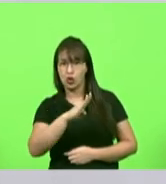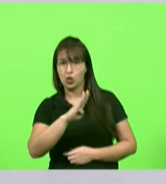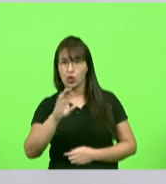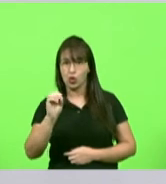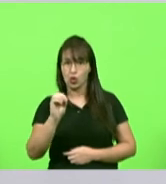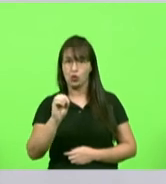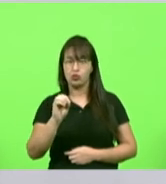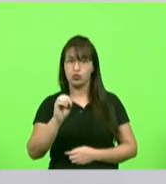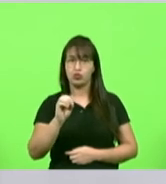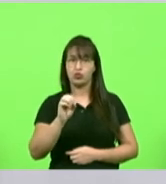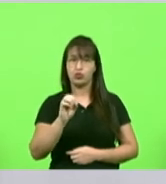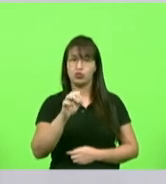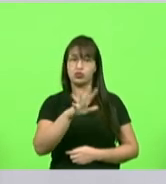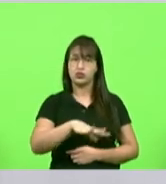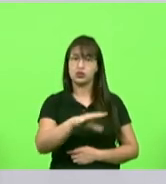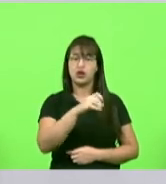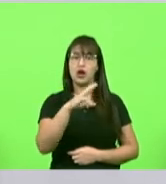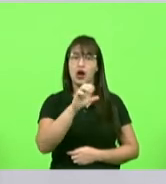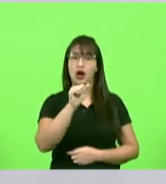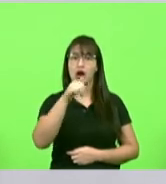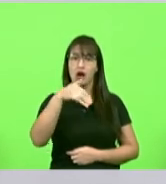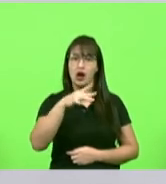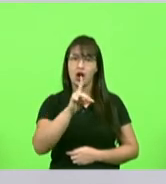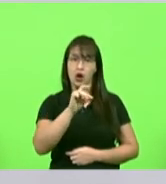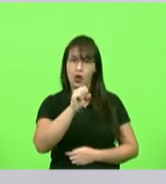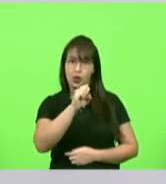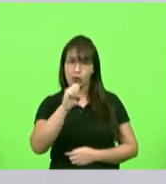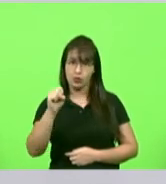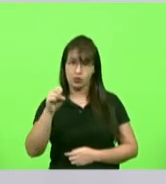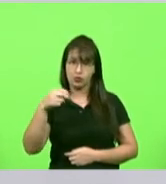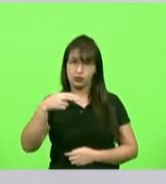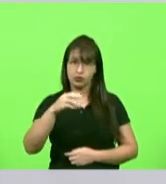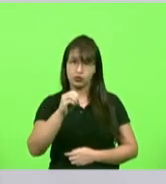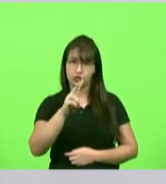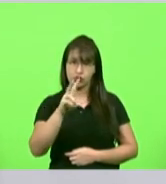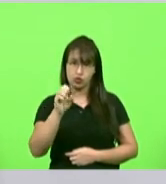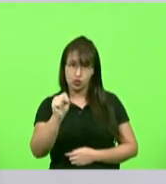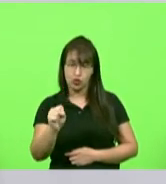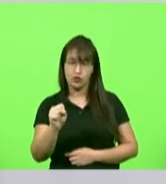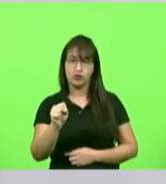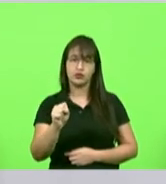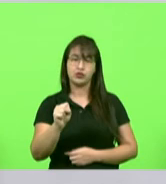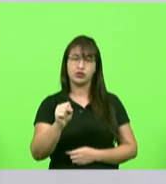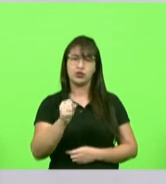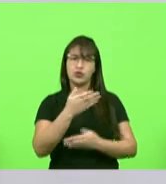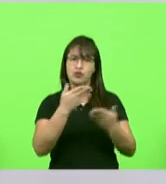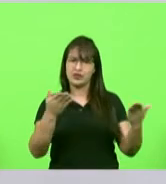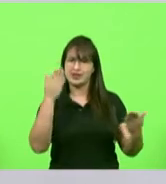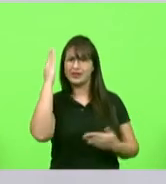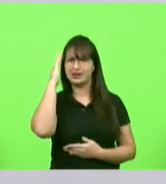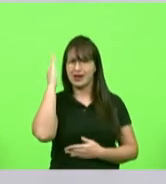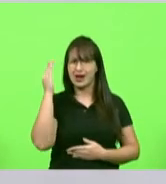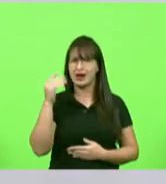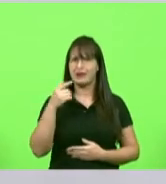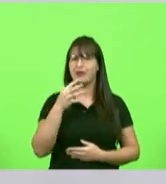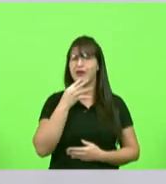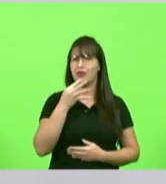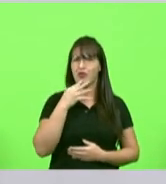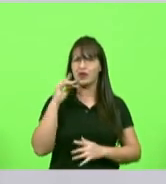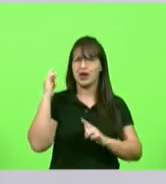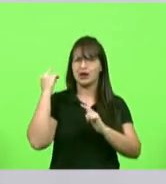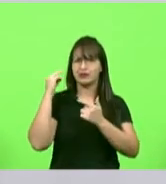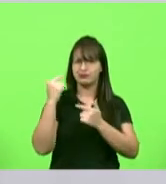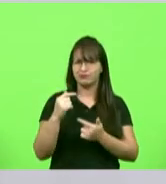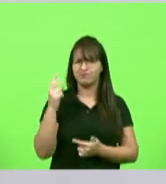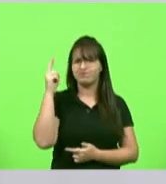que revoltou de certa forma quem conhece a história porque